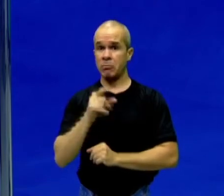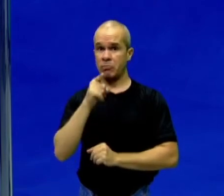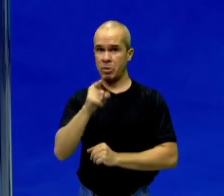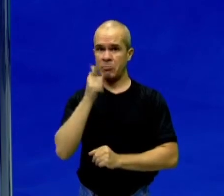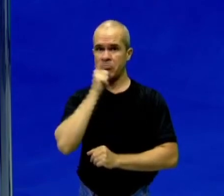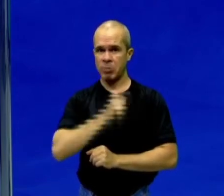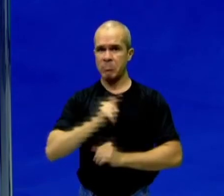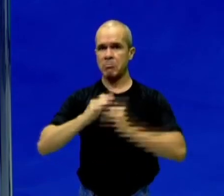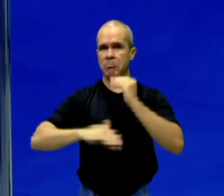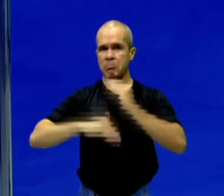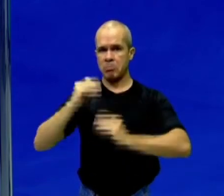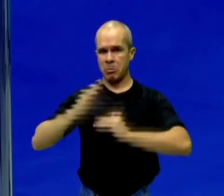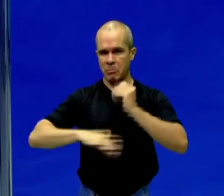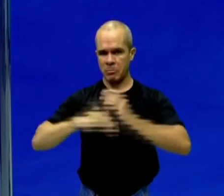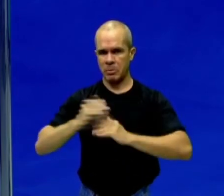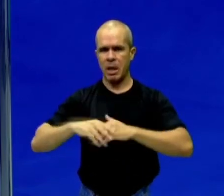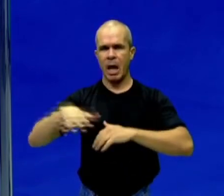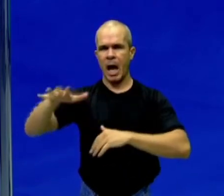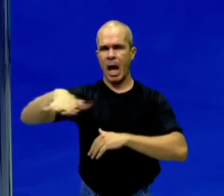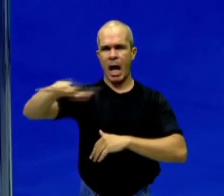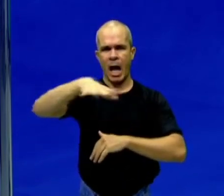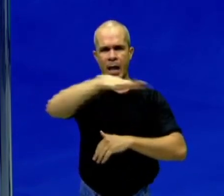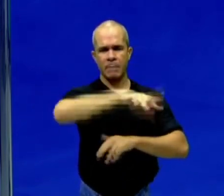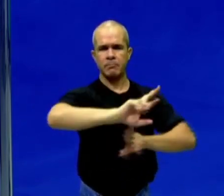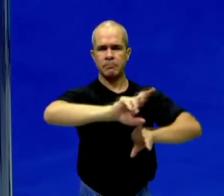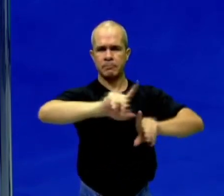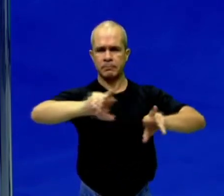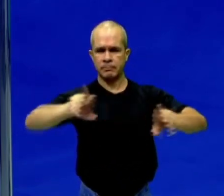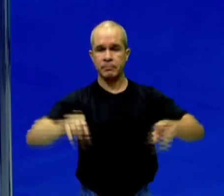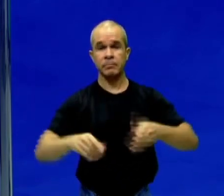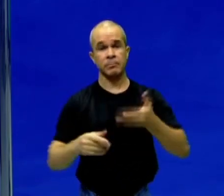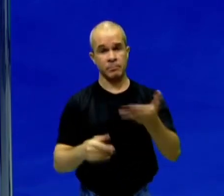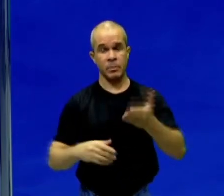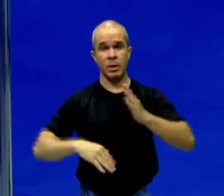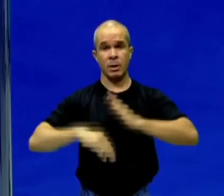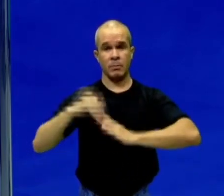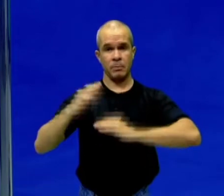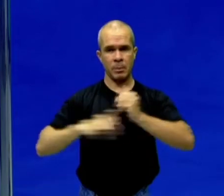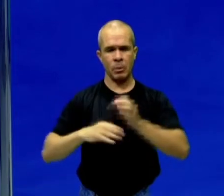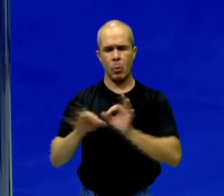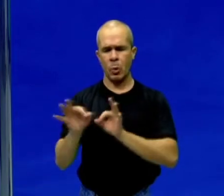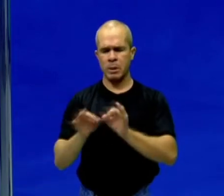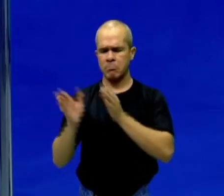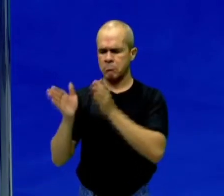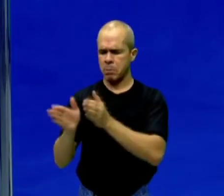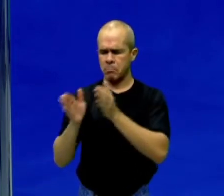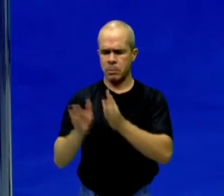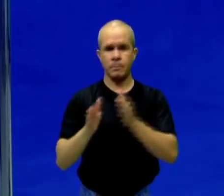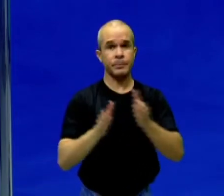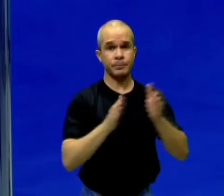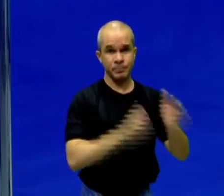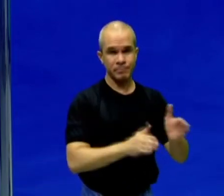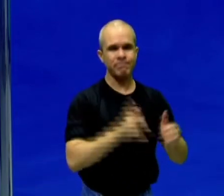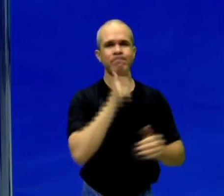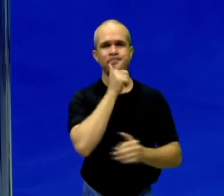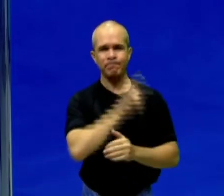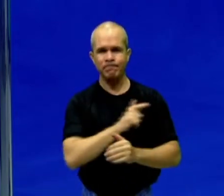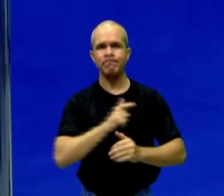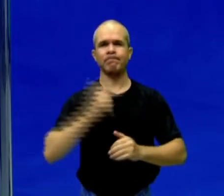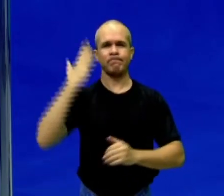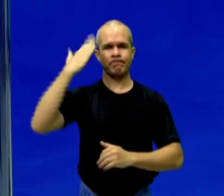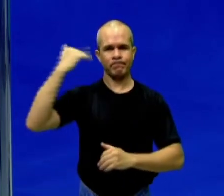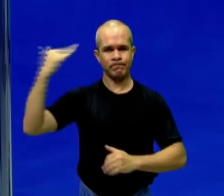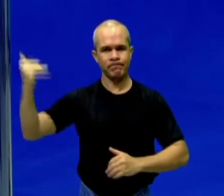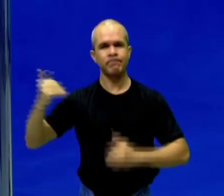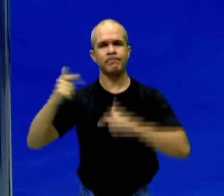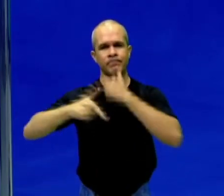diversas áreas de atuação, e se você é um profissional organizado, você vai obter sucesso no mercado